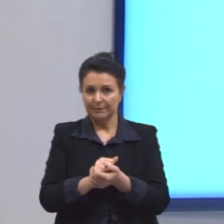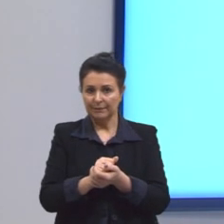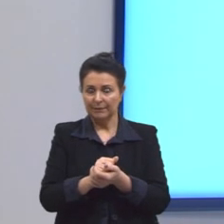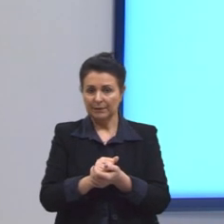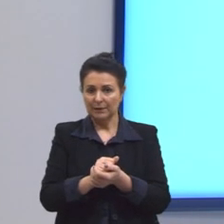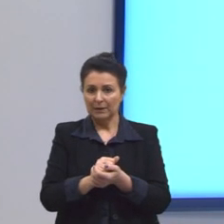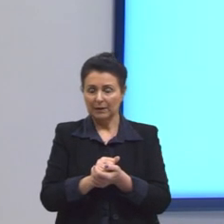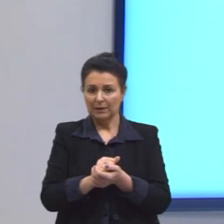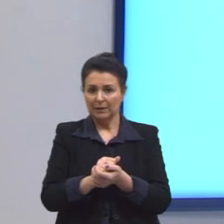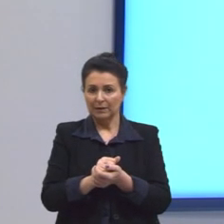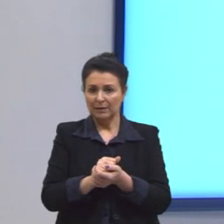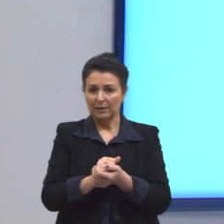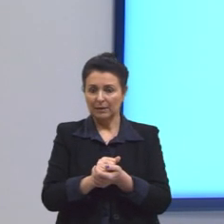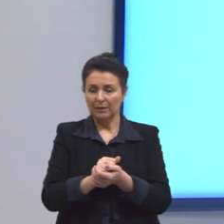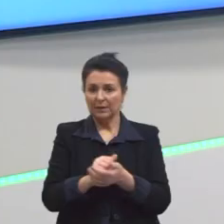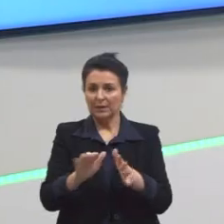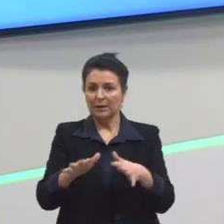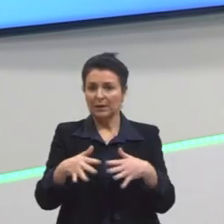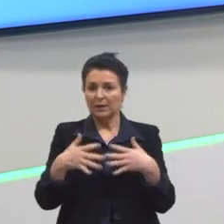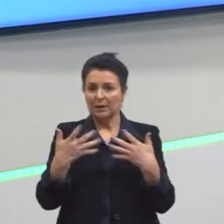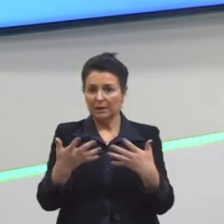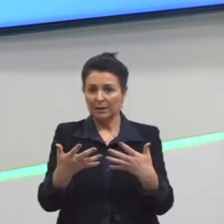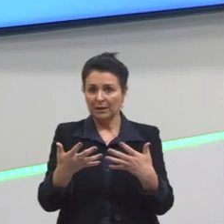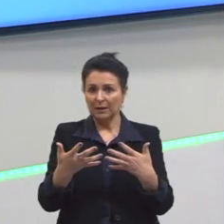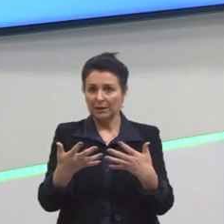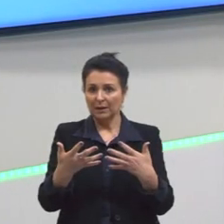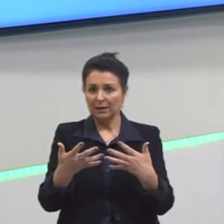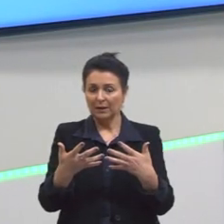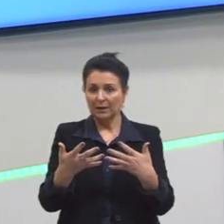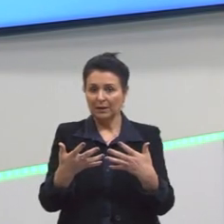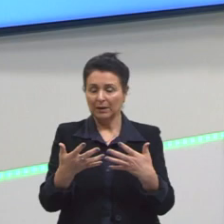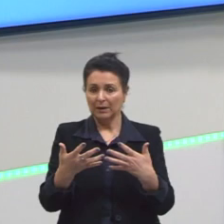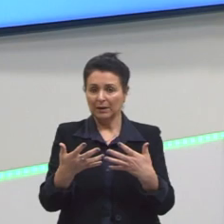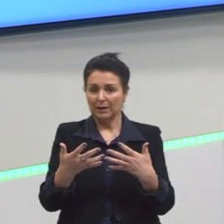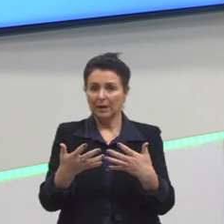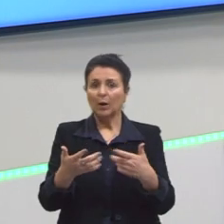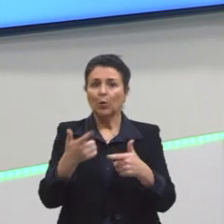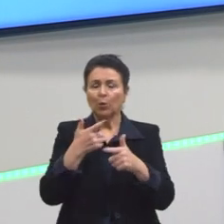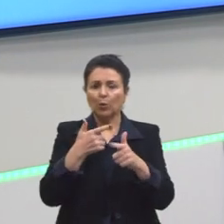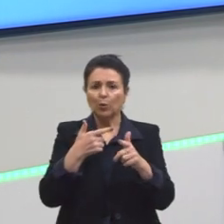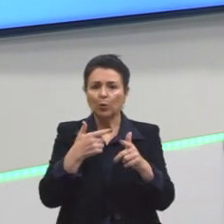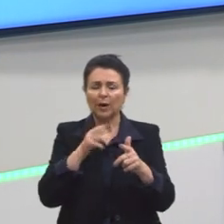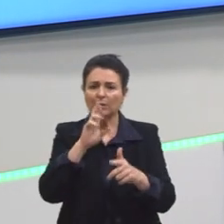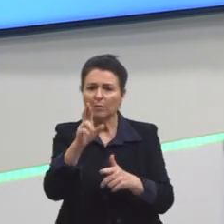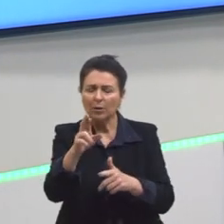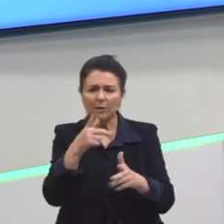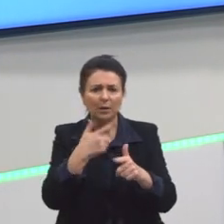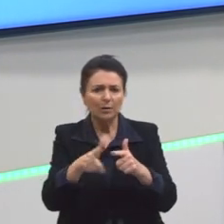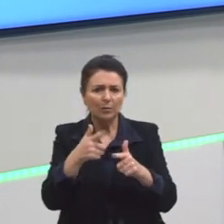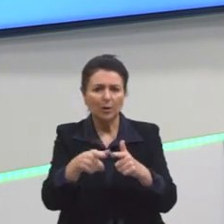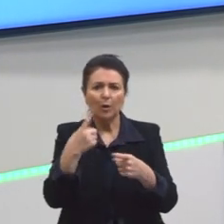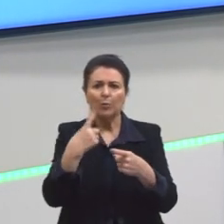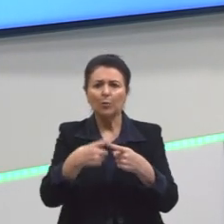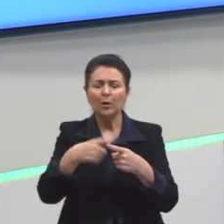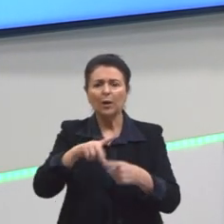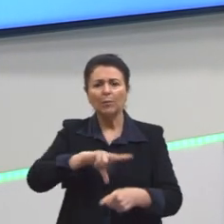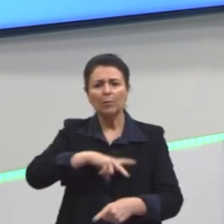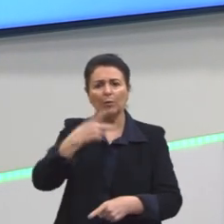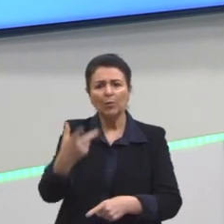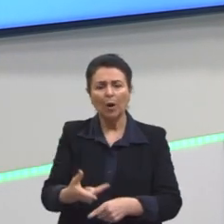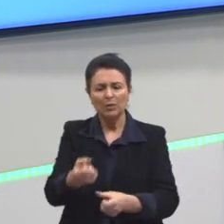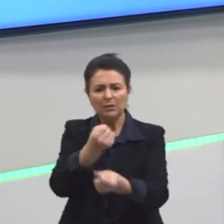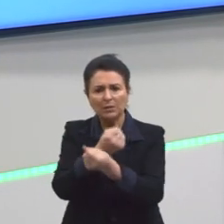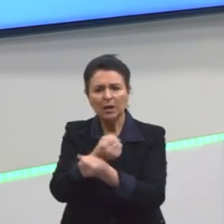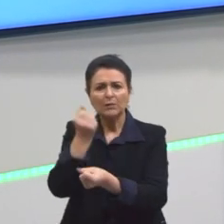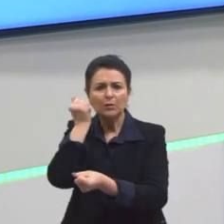E a gente vai finalizar a nossa situação-problema aqui respondendo por que Portugal escravizou africanos